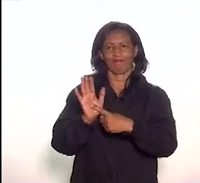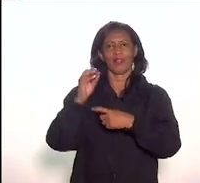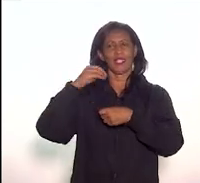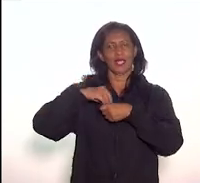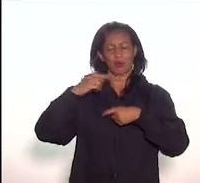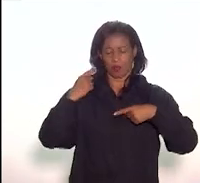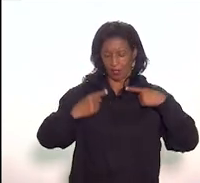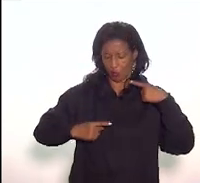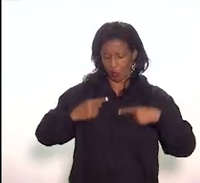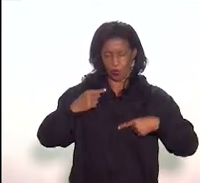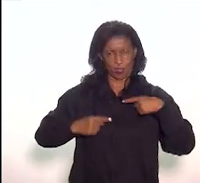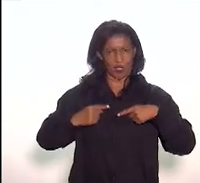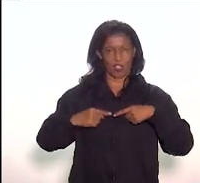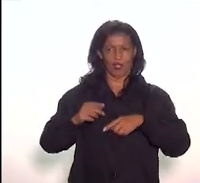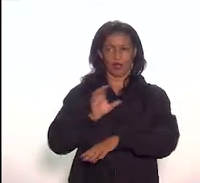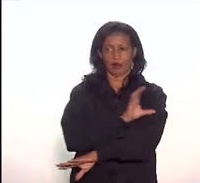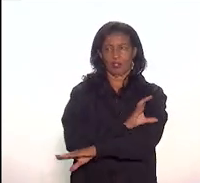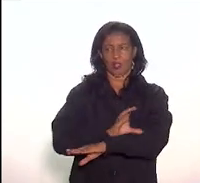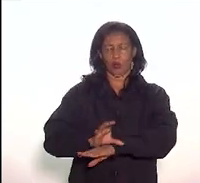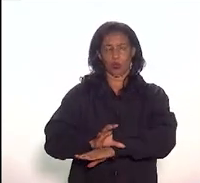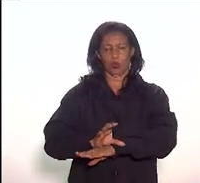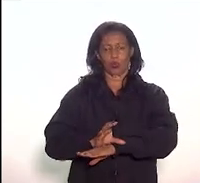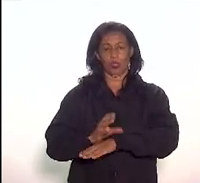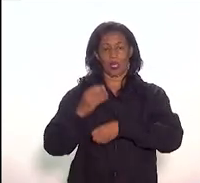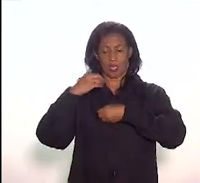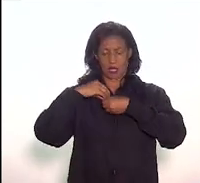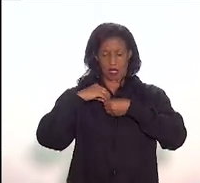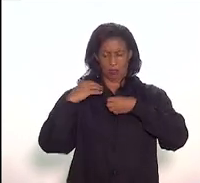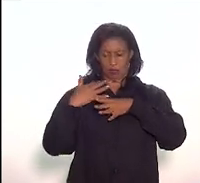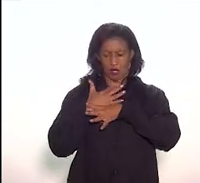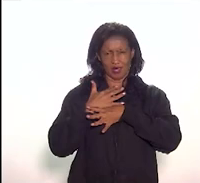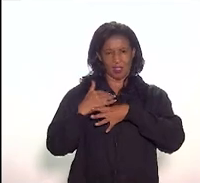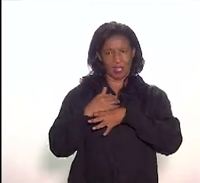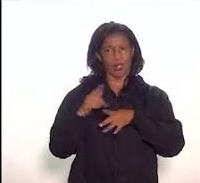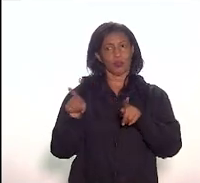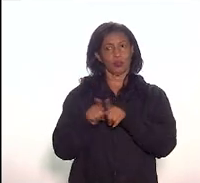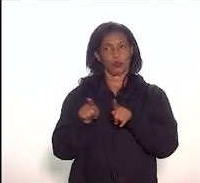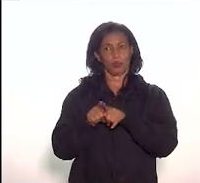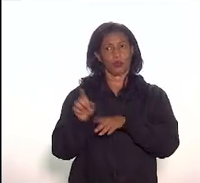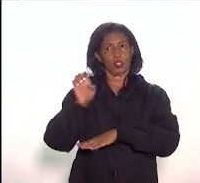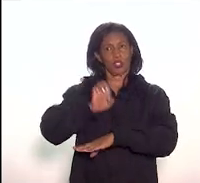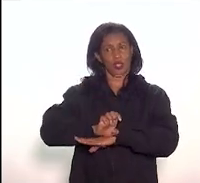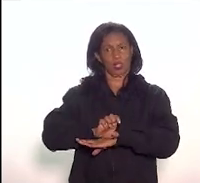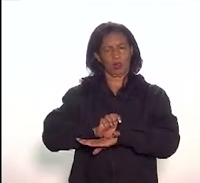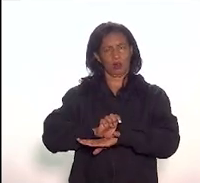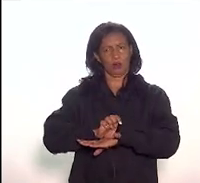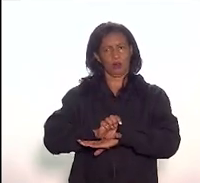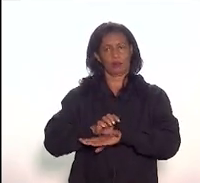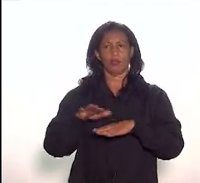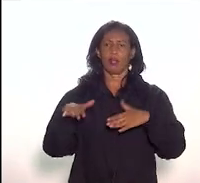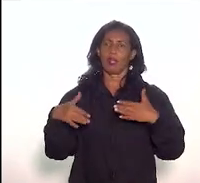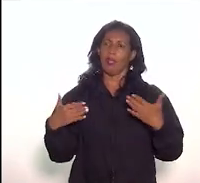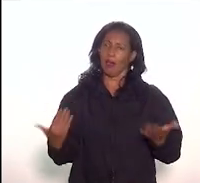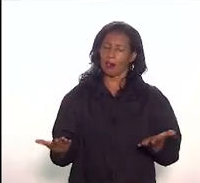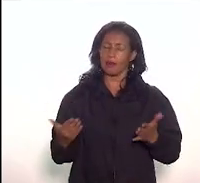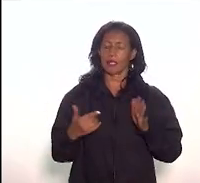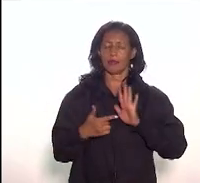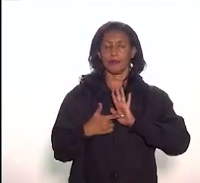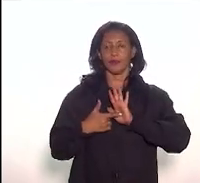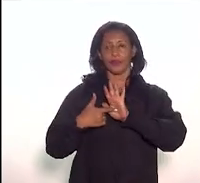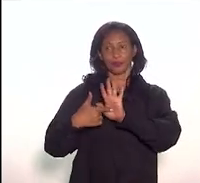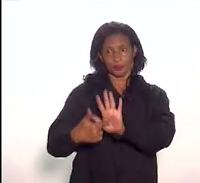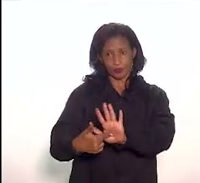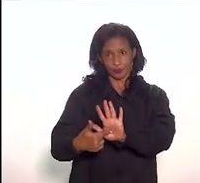públicas da cultura tanto da nossa cidade quanto do nosso Estado. Assim, apresentada a sua missão constituída